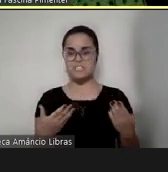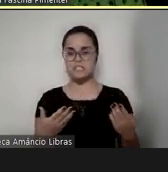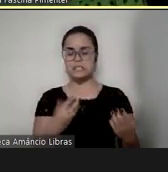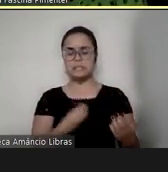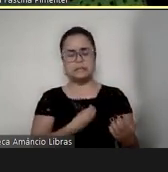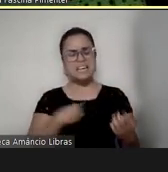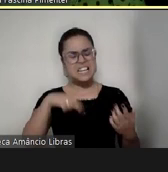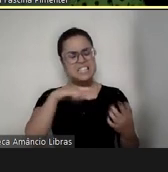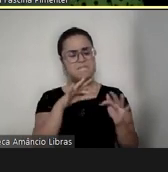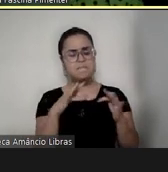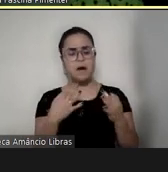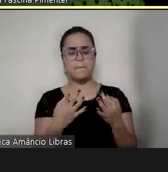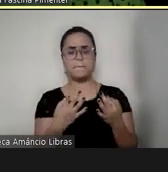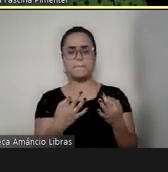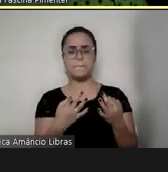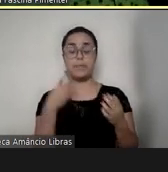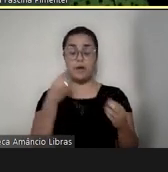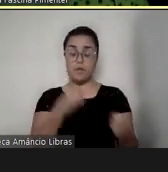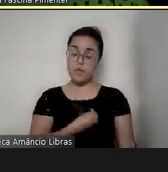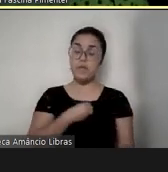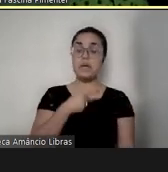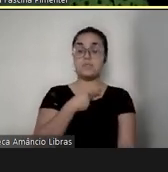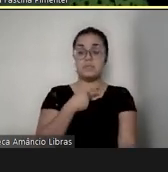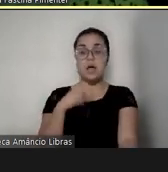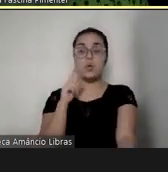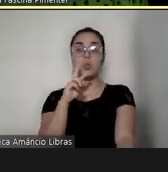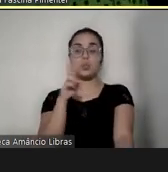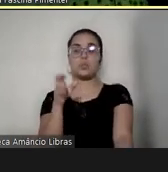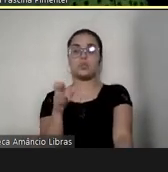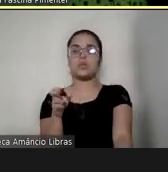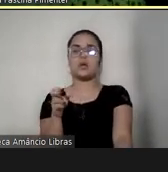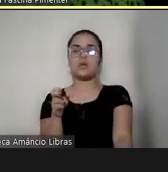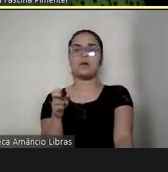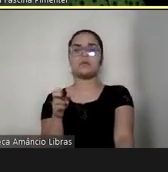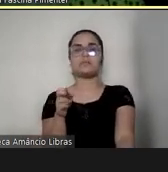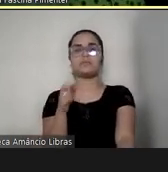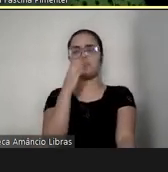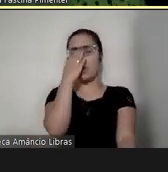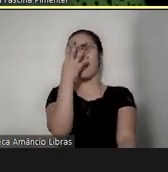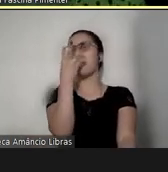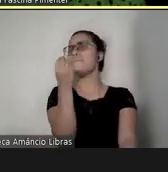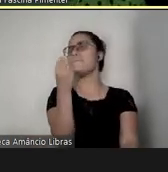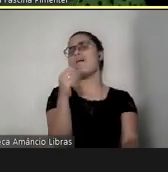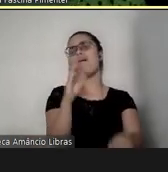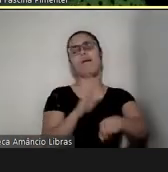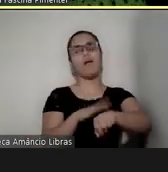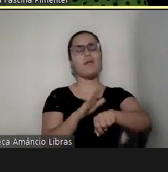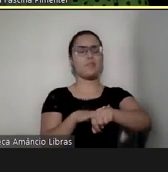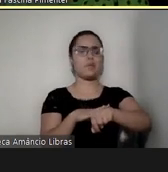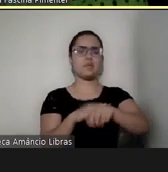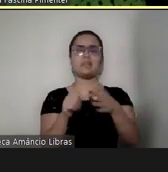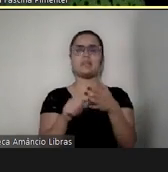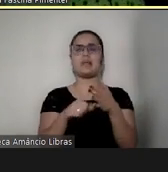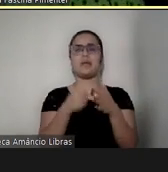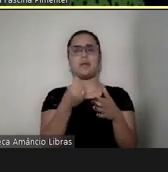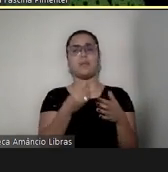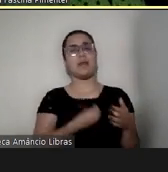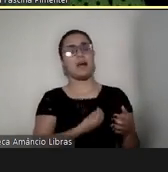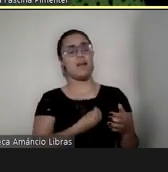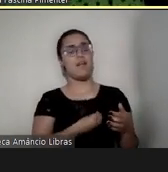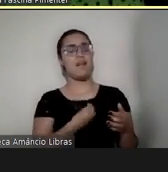essas questões de saúde durante muito tempo, assim, da primeira infância da Elisa.